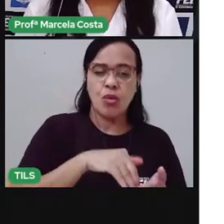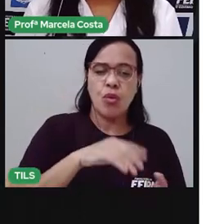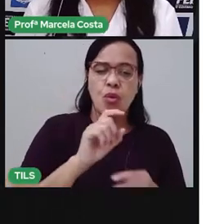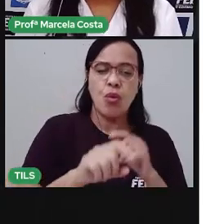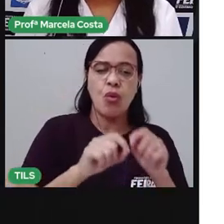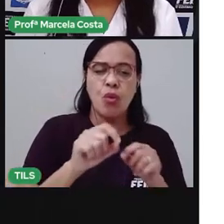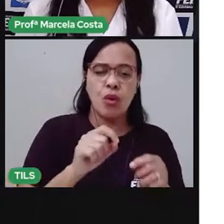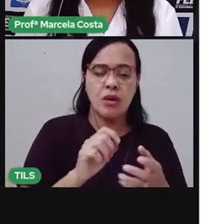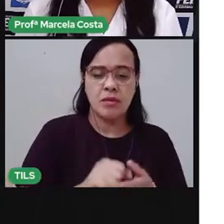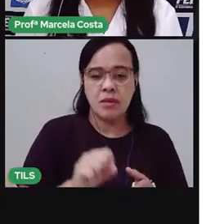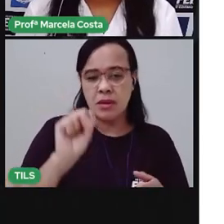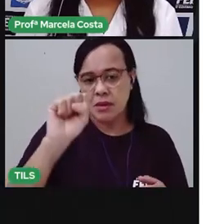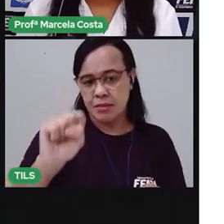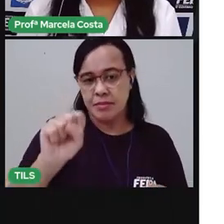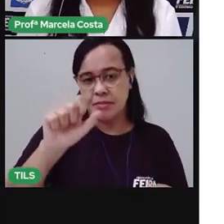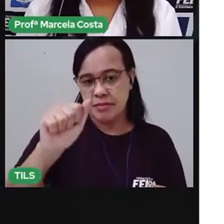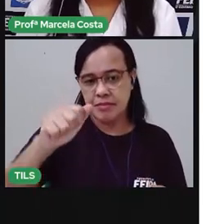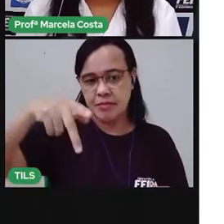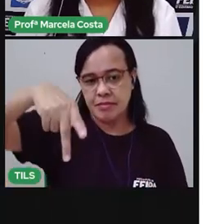eu falo sapato?